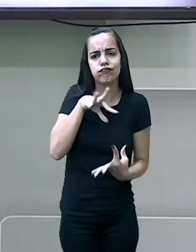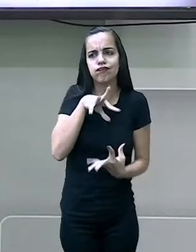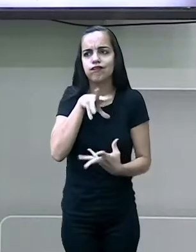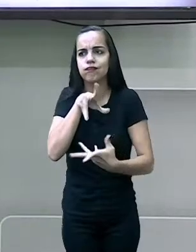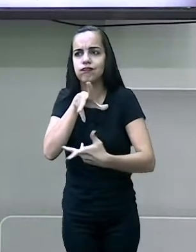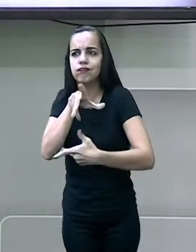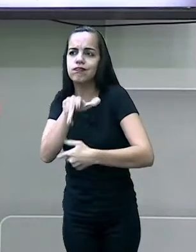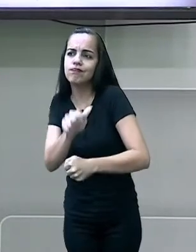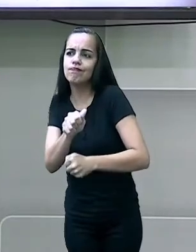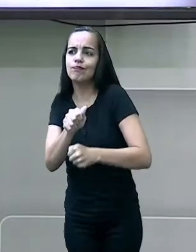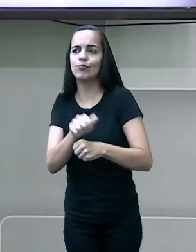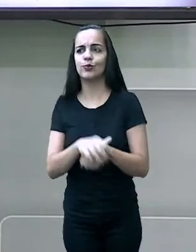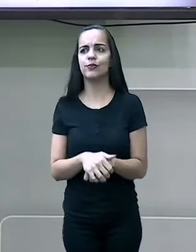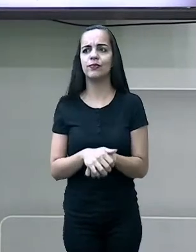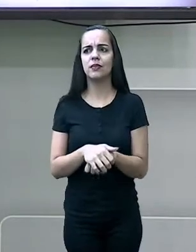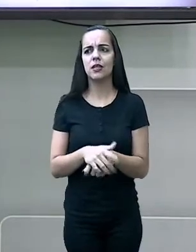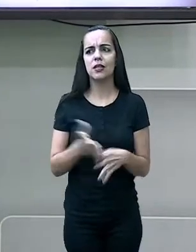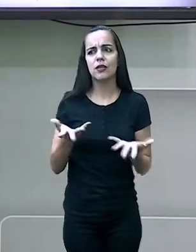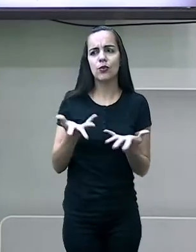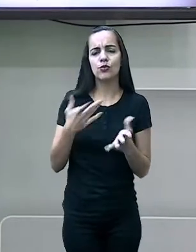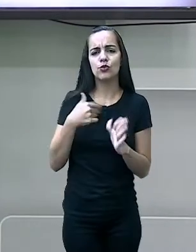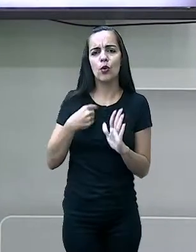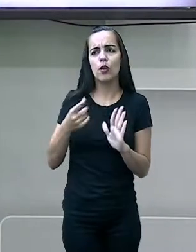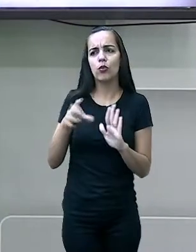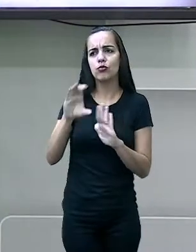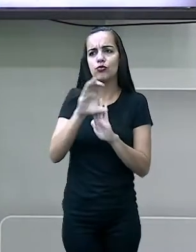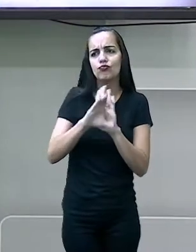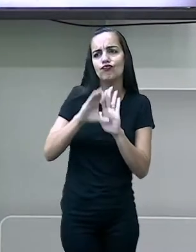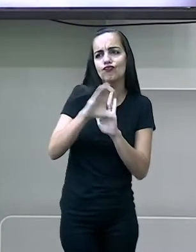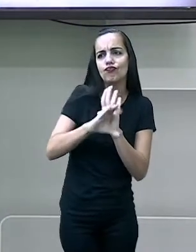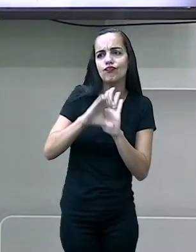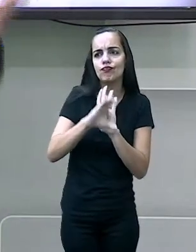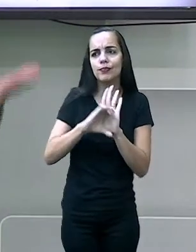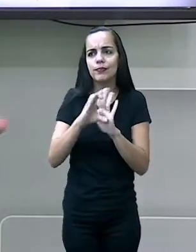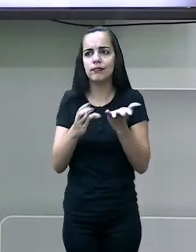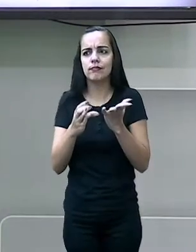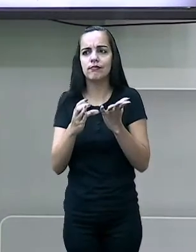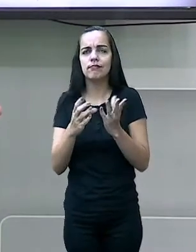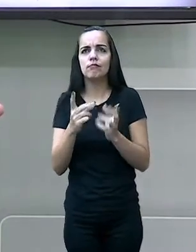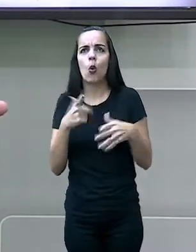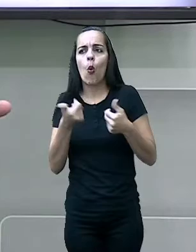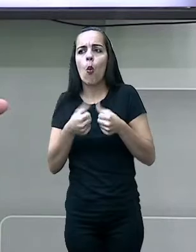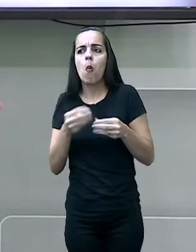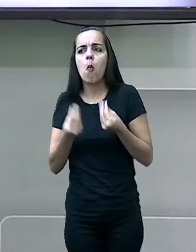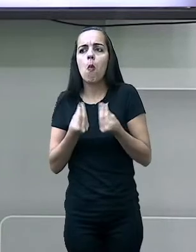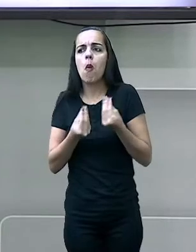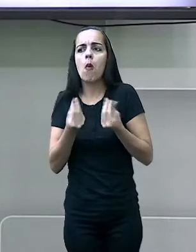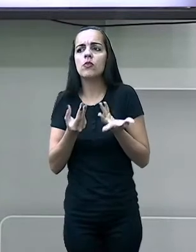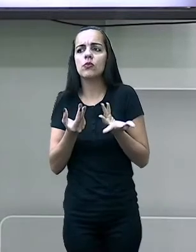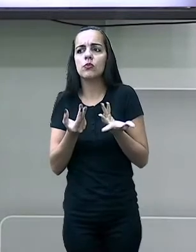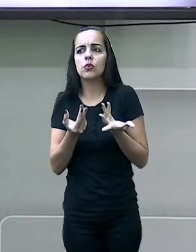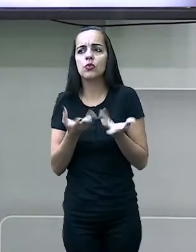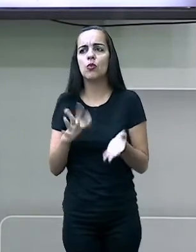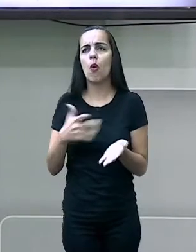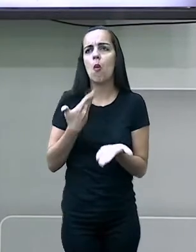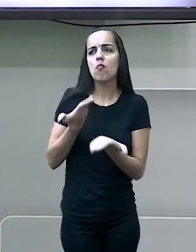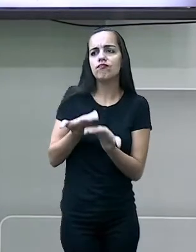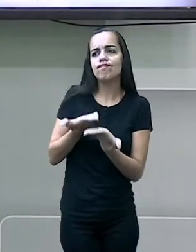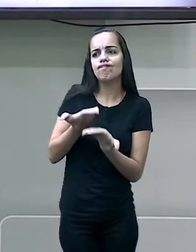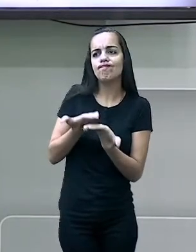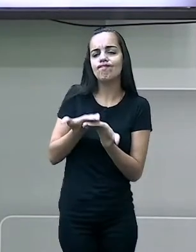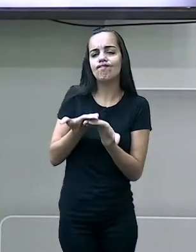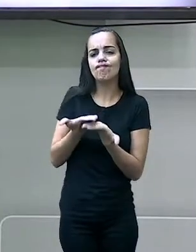vamos ver alguns conceitos e que nome se dá esse estudo da